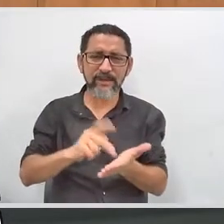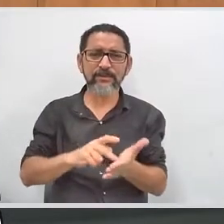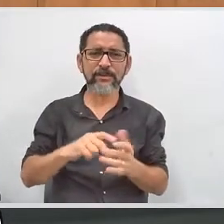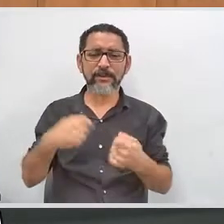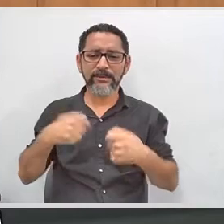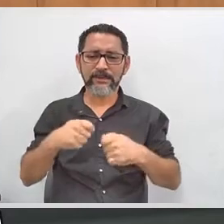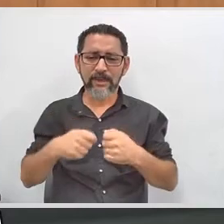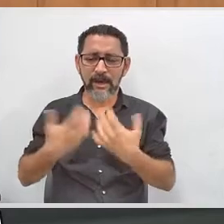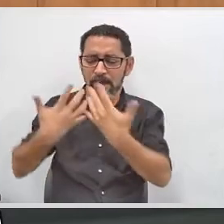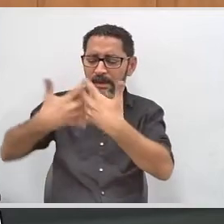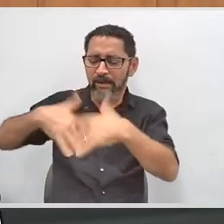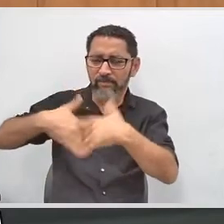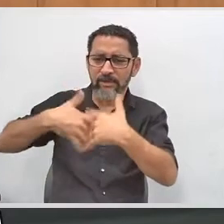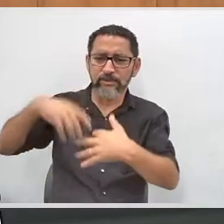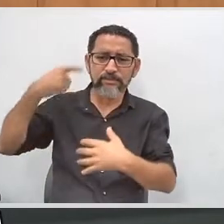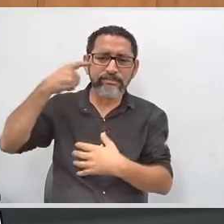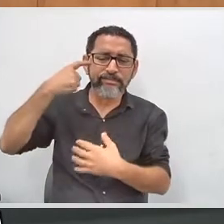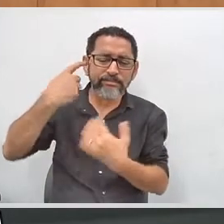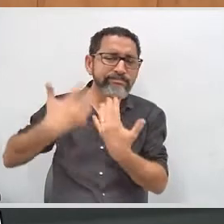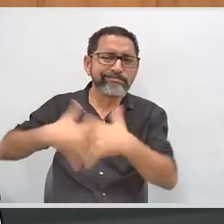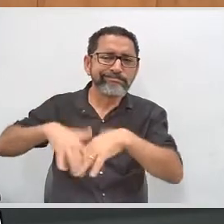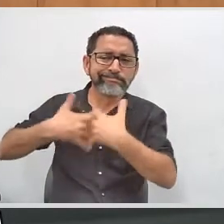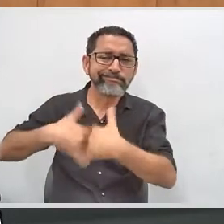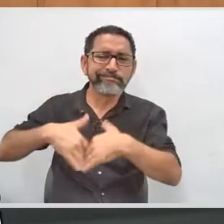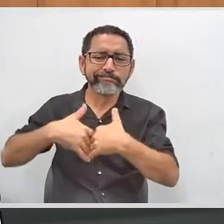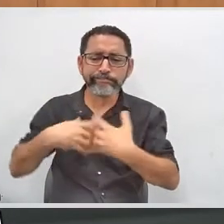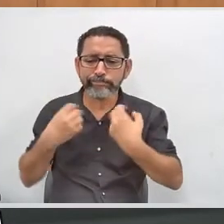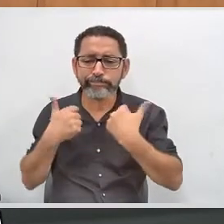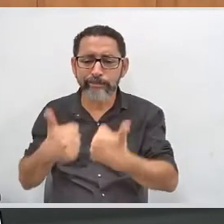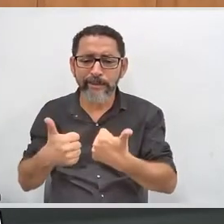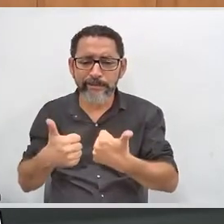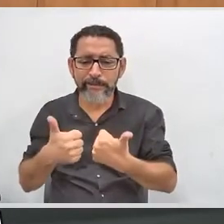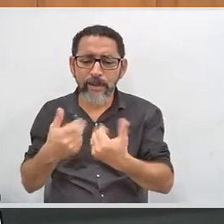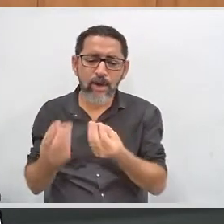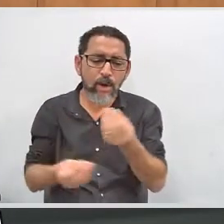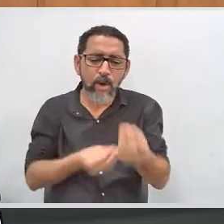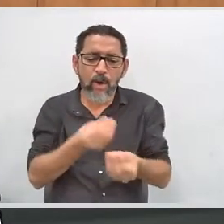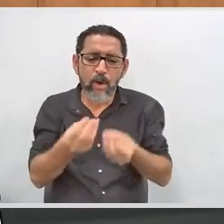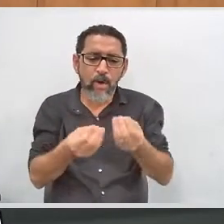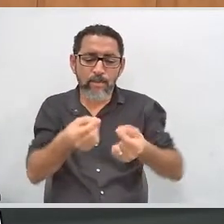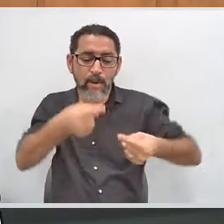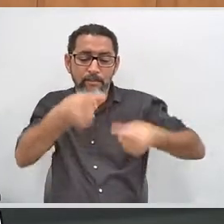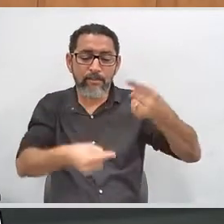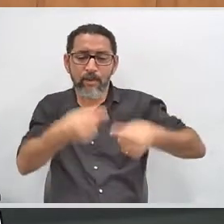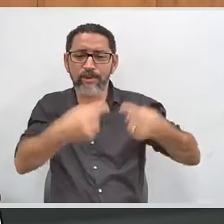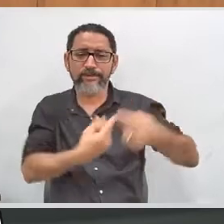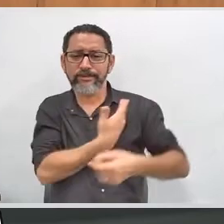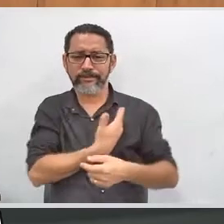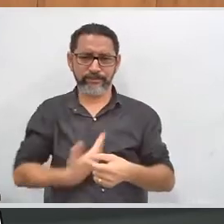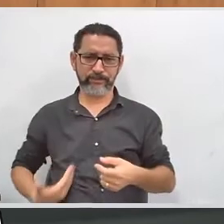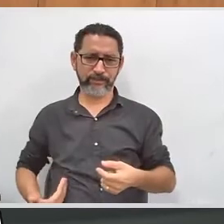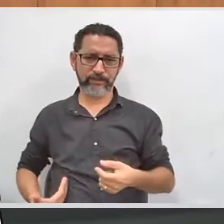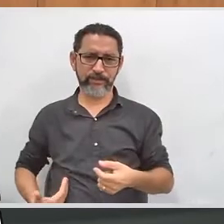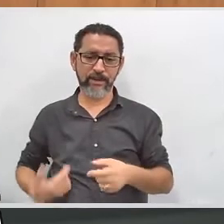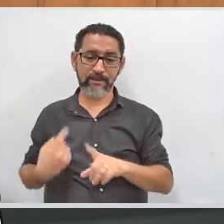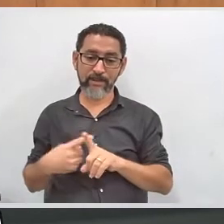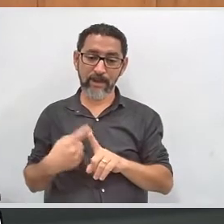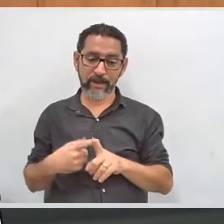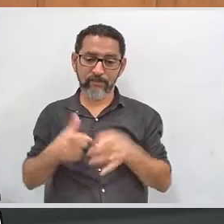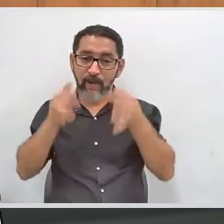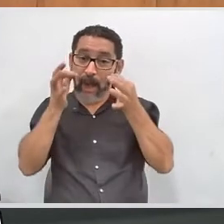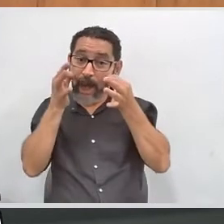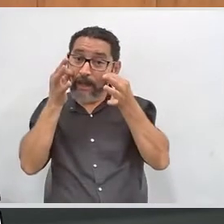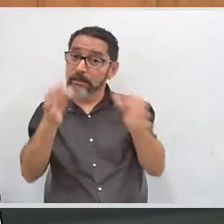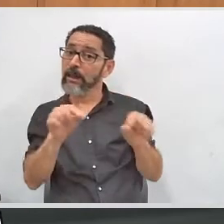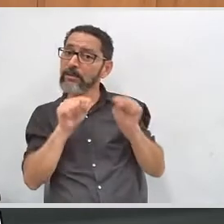de debruçar sobre ela para que a gente possa considerá-la e pensá-la enquanto política pública, que é essa questão que eu